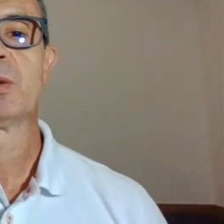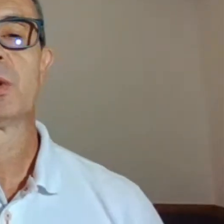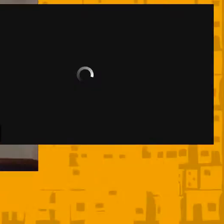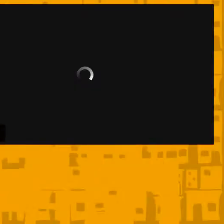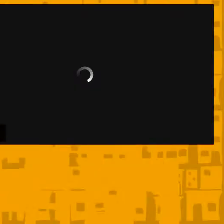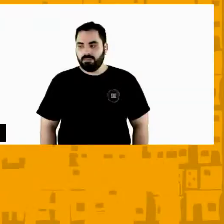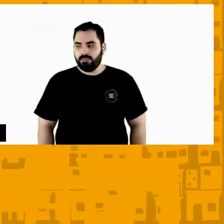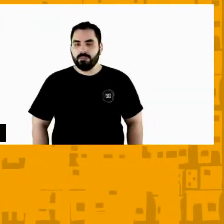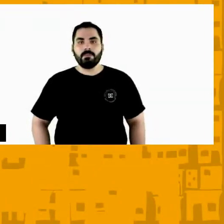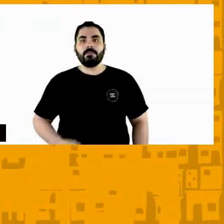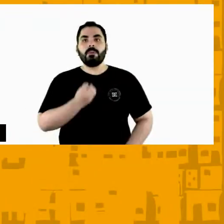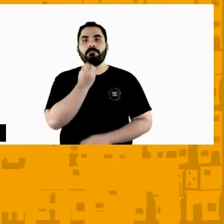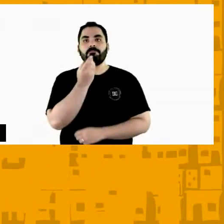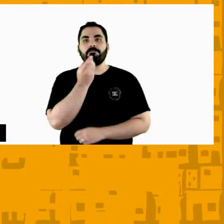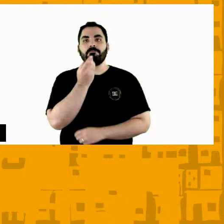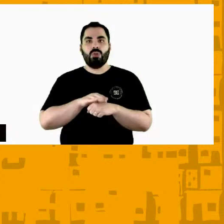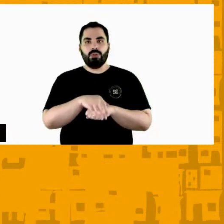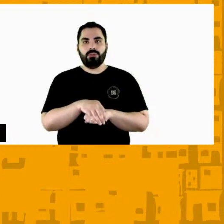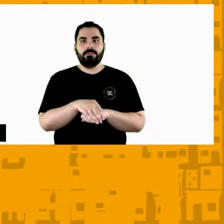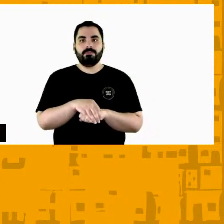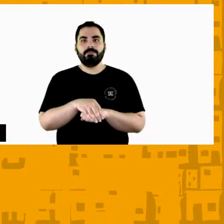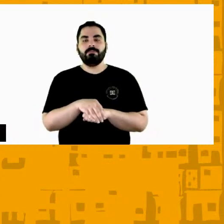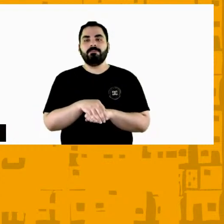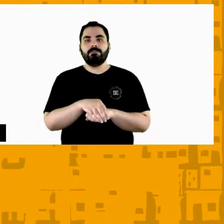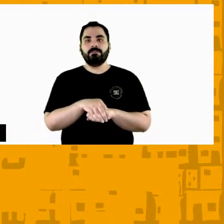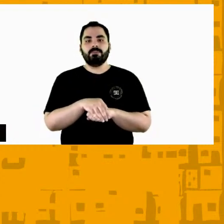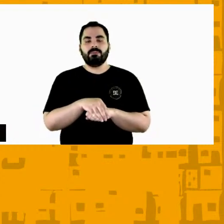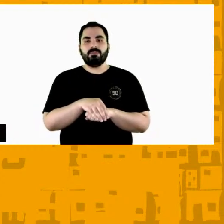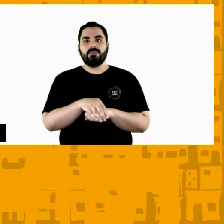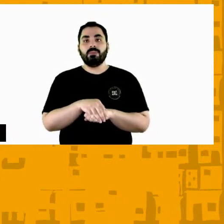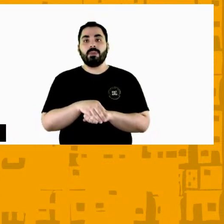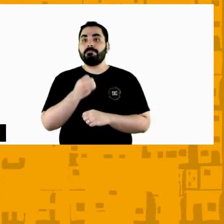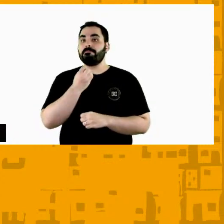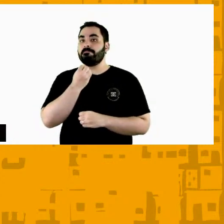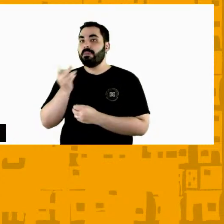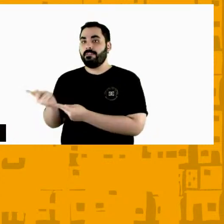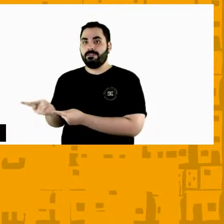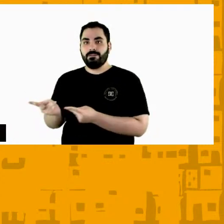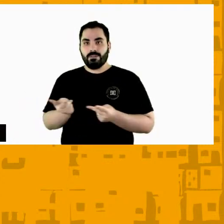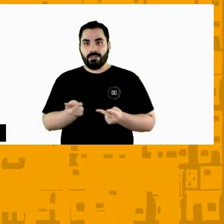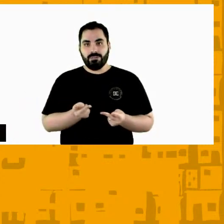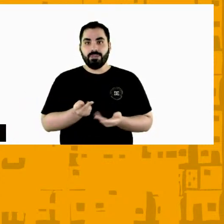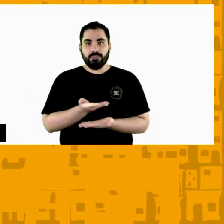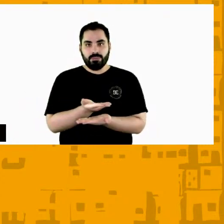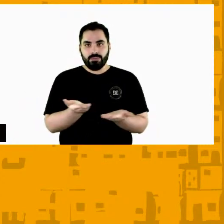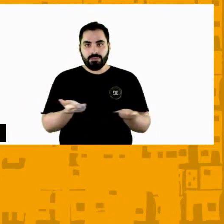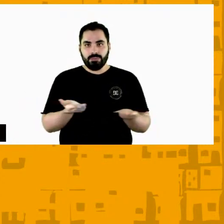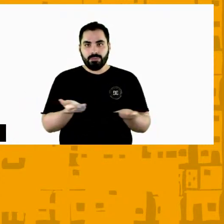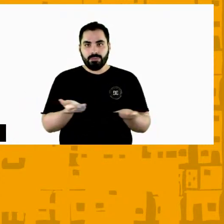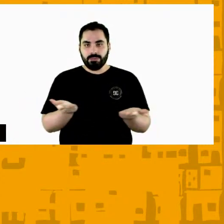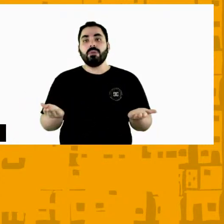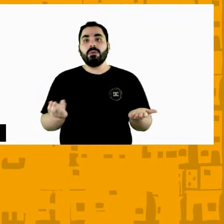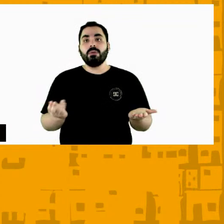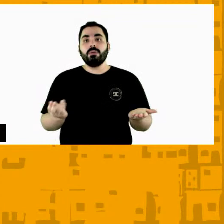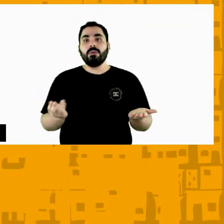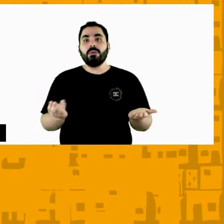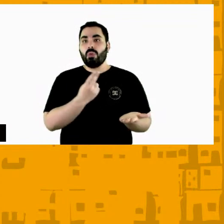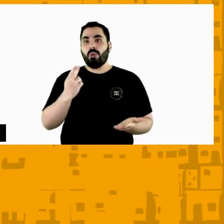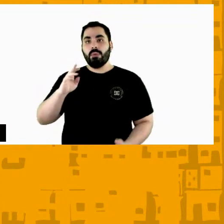Boa noite, sejam bem-vindos e bem-vindas, meu nome é Eduardo,